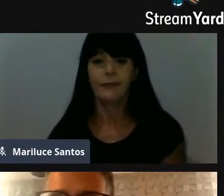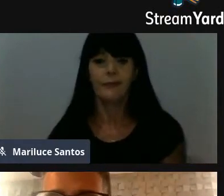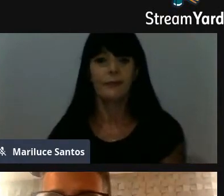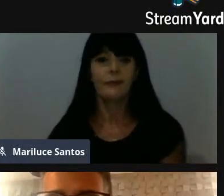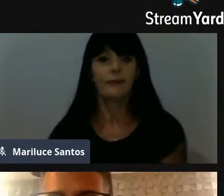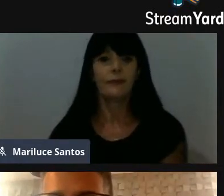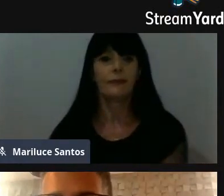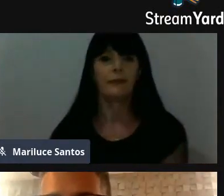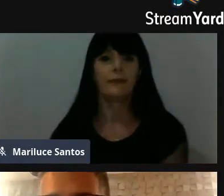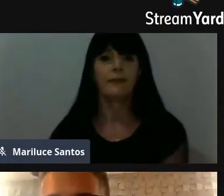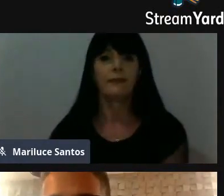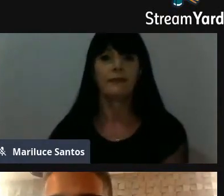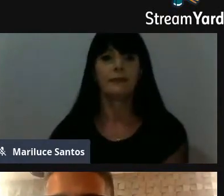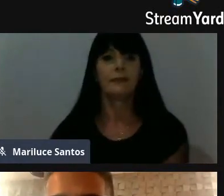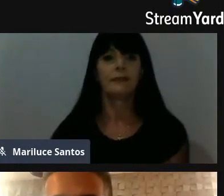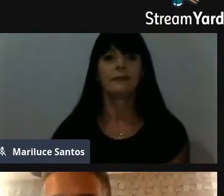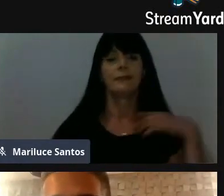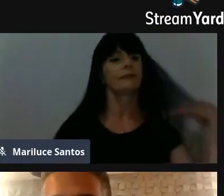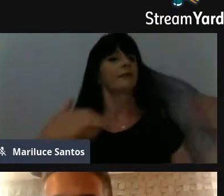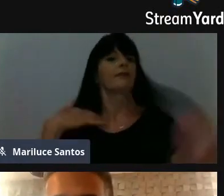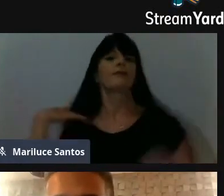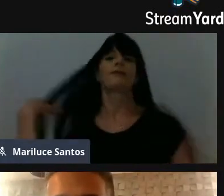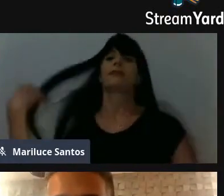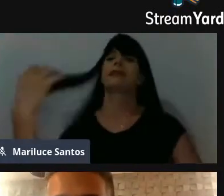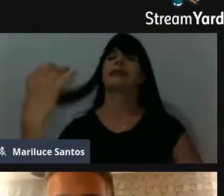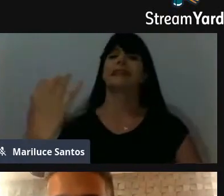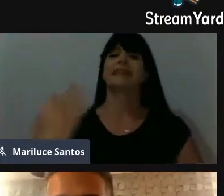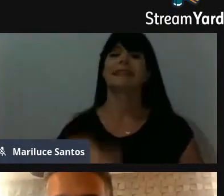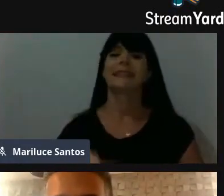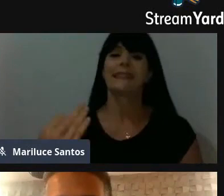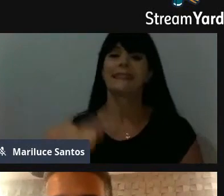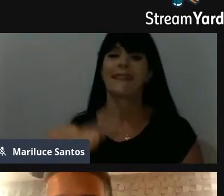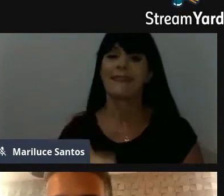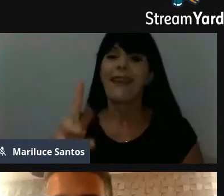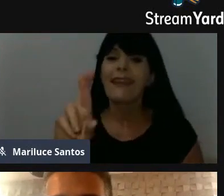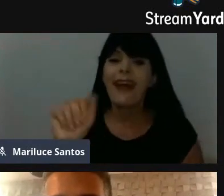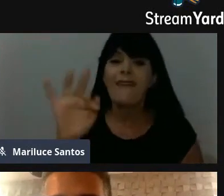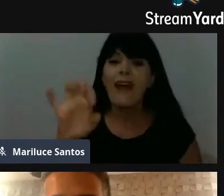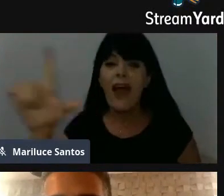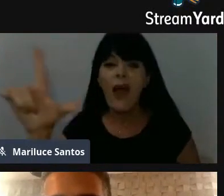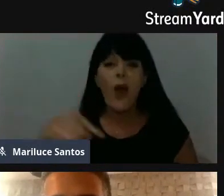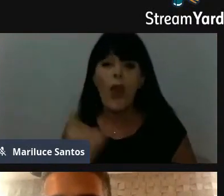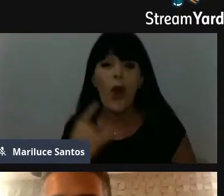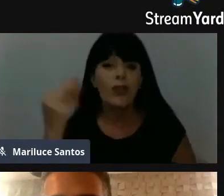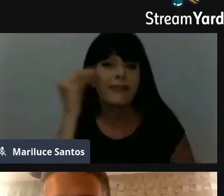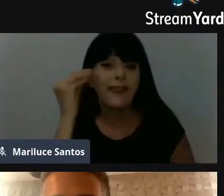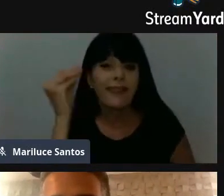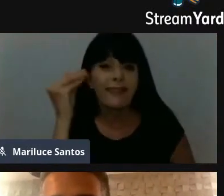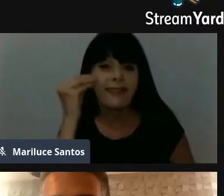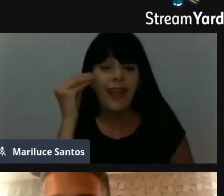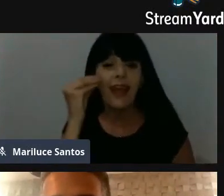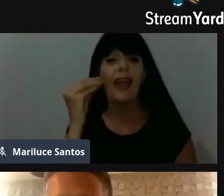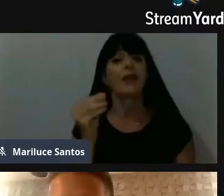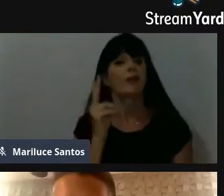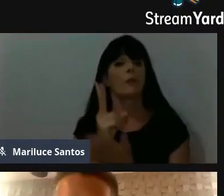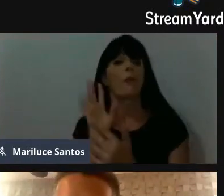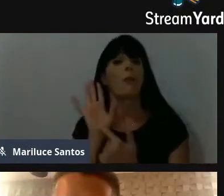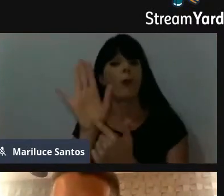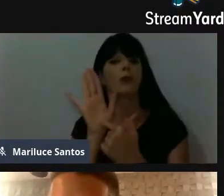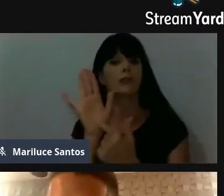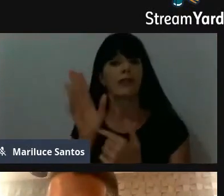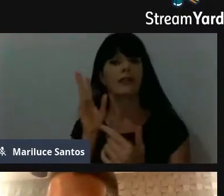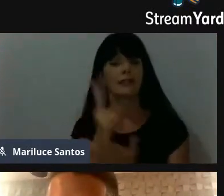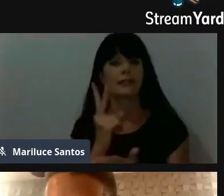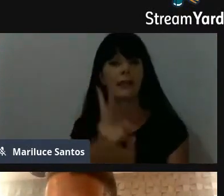a gente está sempre tentando colocar pra eles, assim, o quanto que, principalmente,